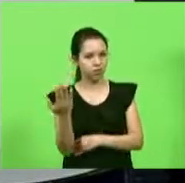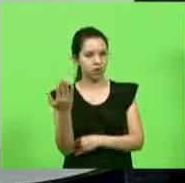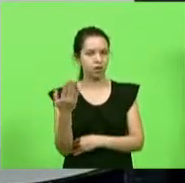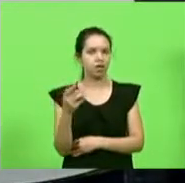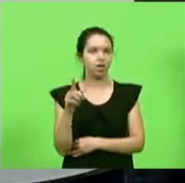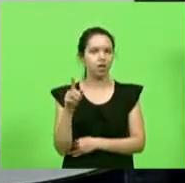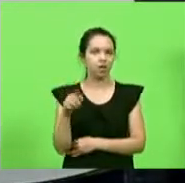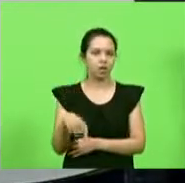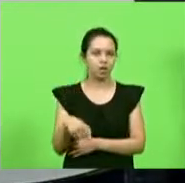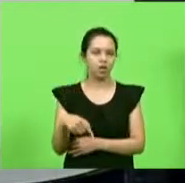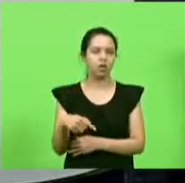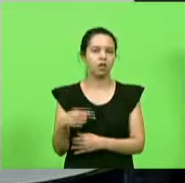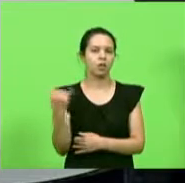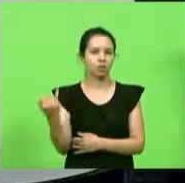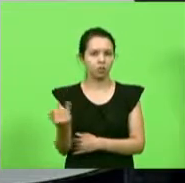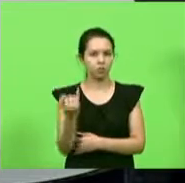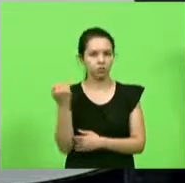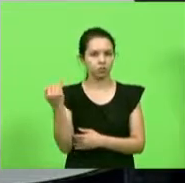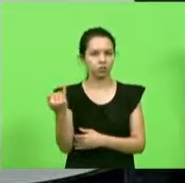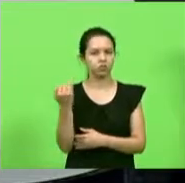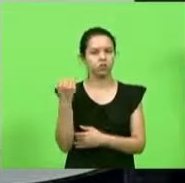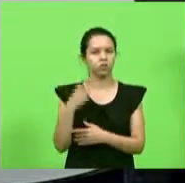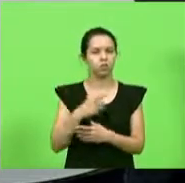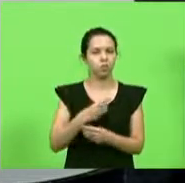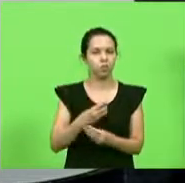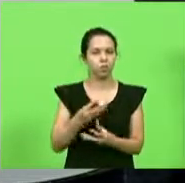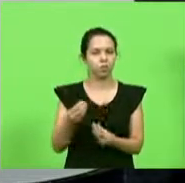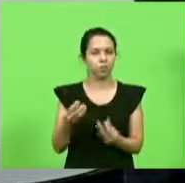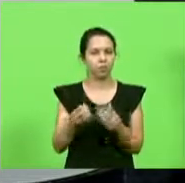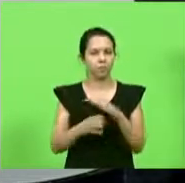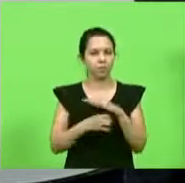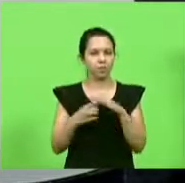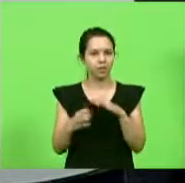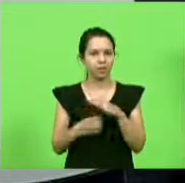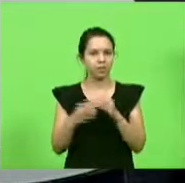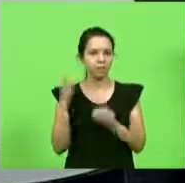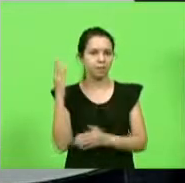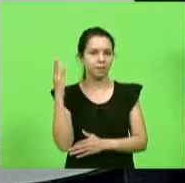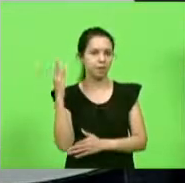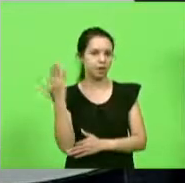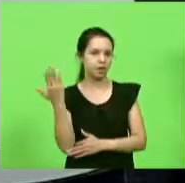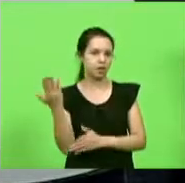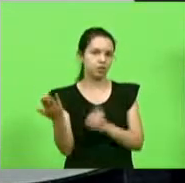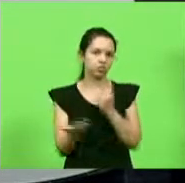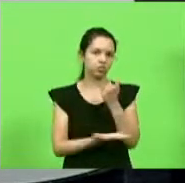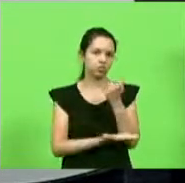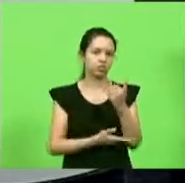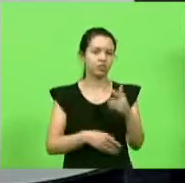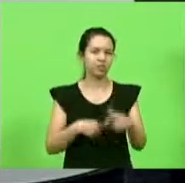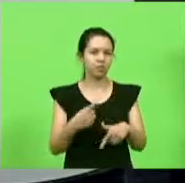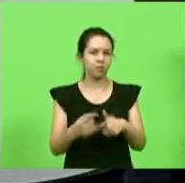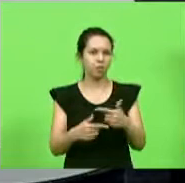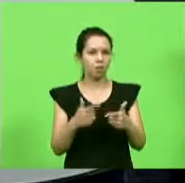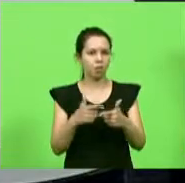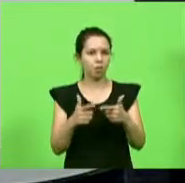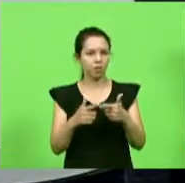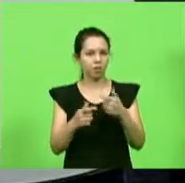cidade de entreposto importante com muitas serrarias depois veio uma depressão econômica